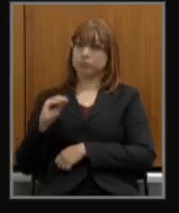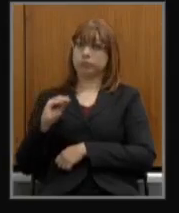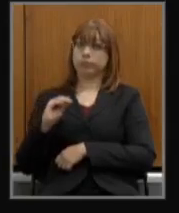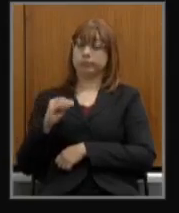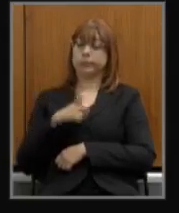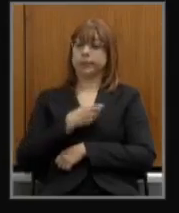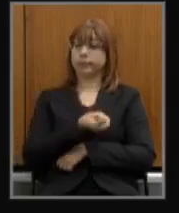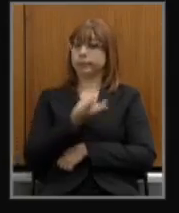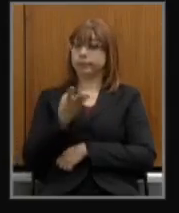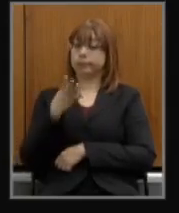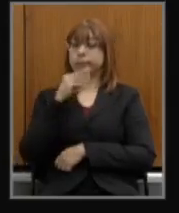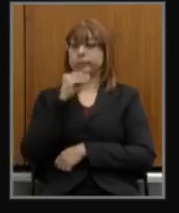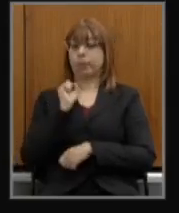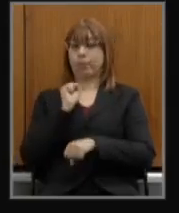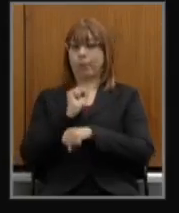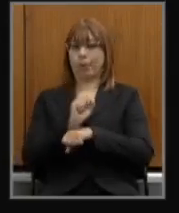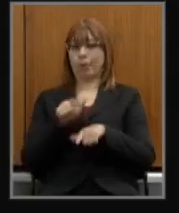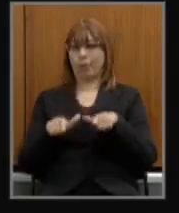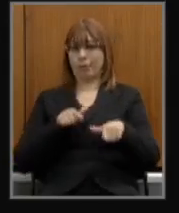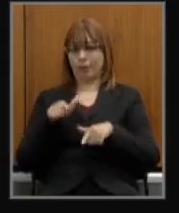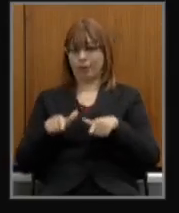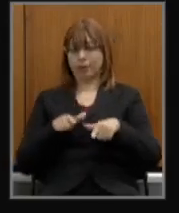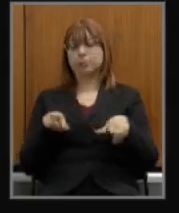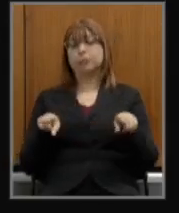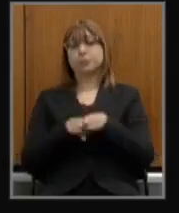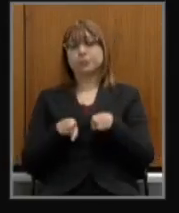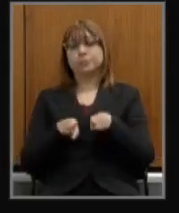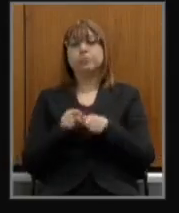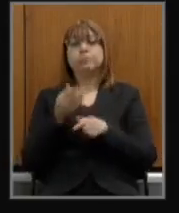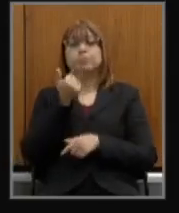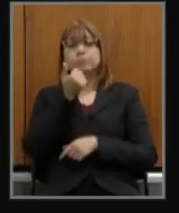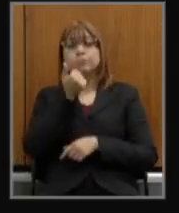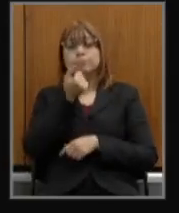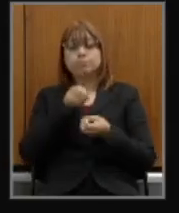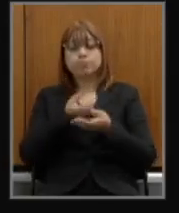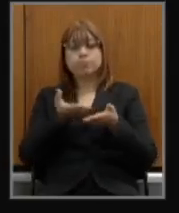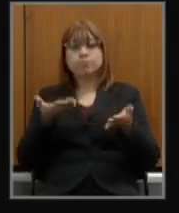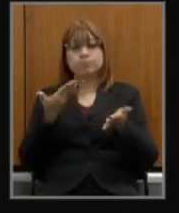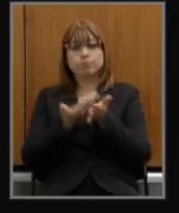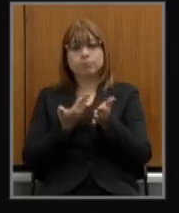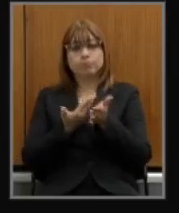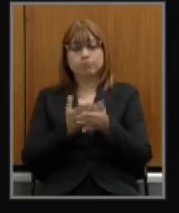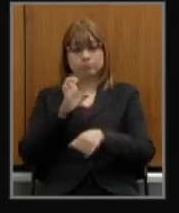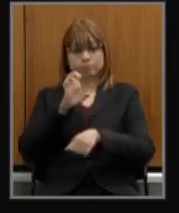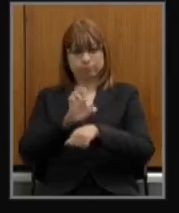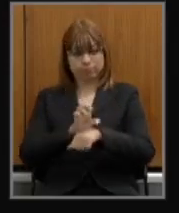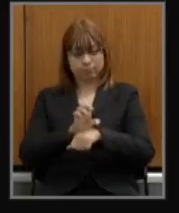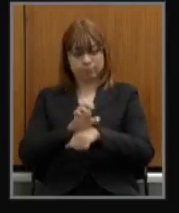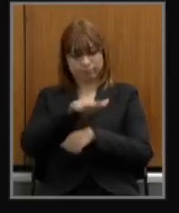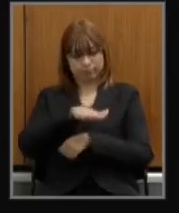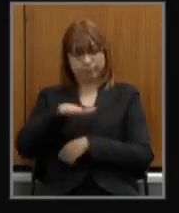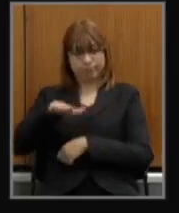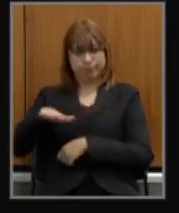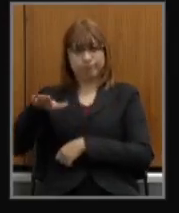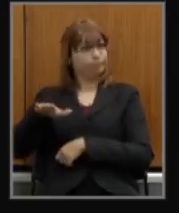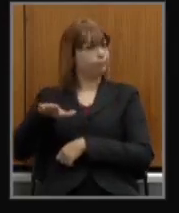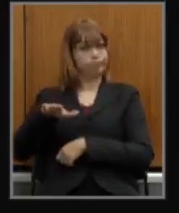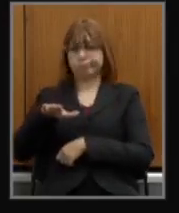aos servidores públicos também a merenda escolar das crianças das escolas estaduais não estavam acontecendo